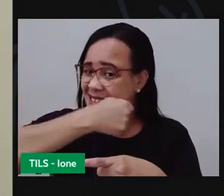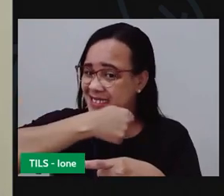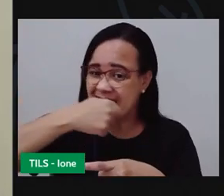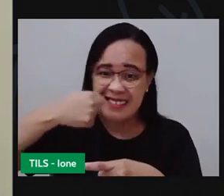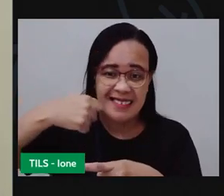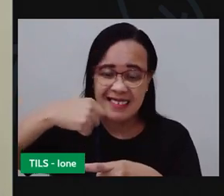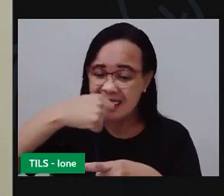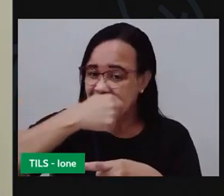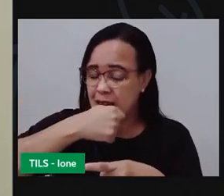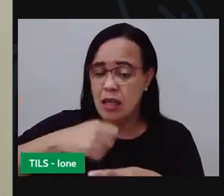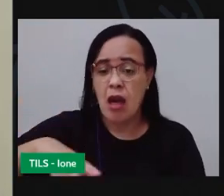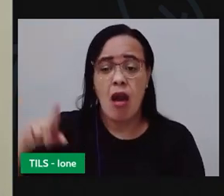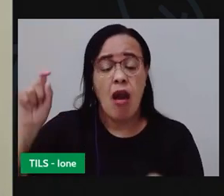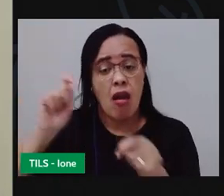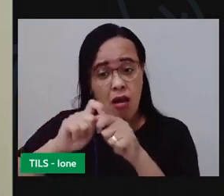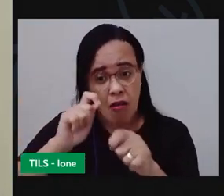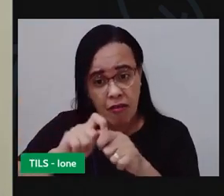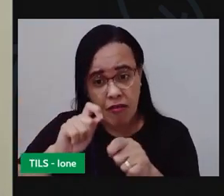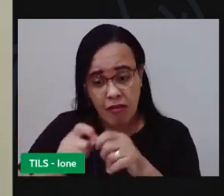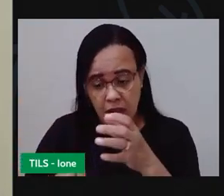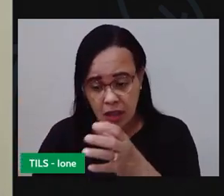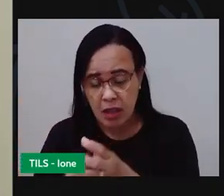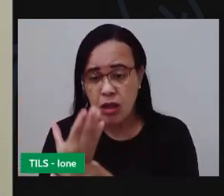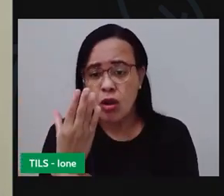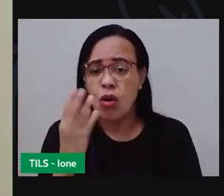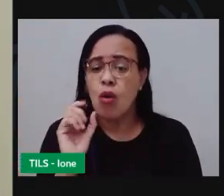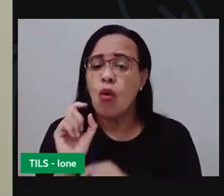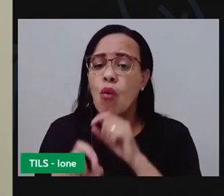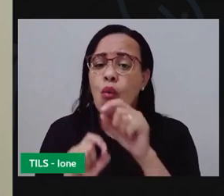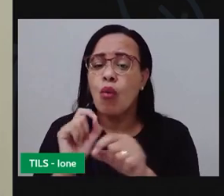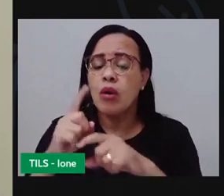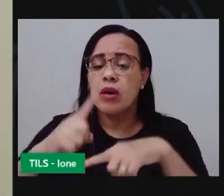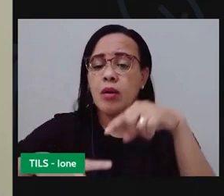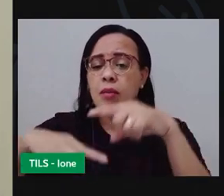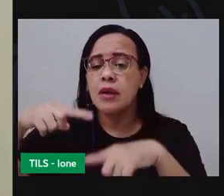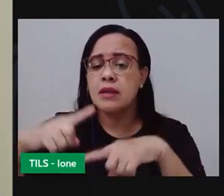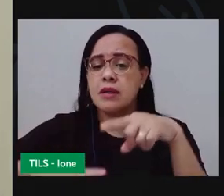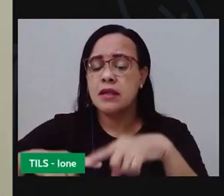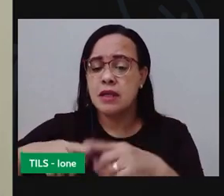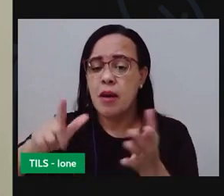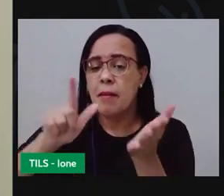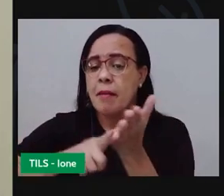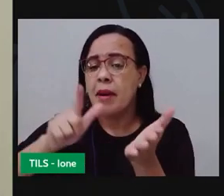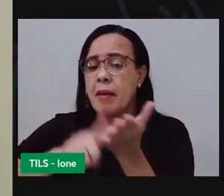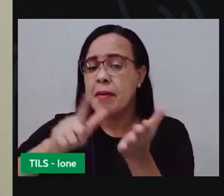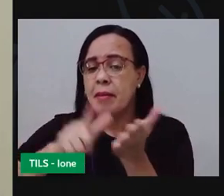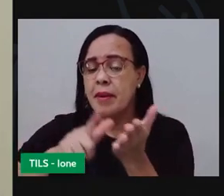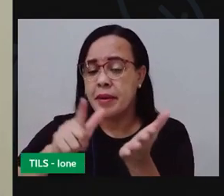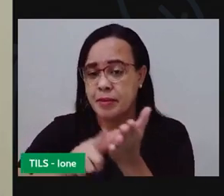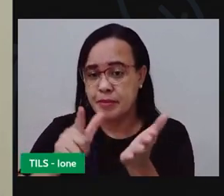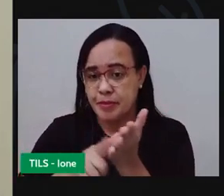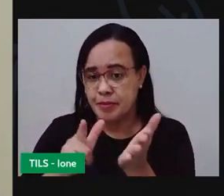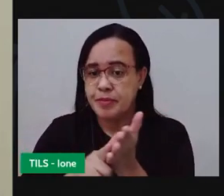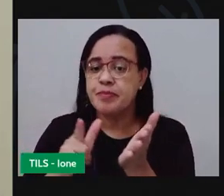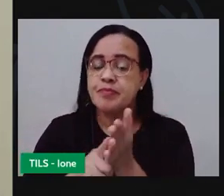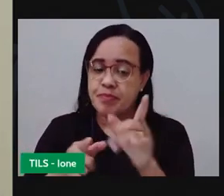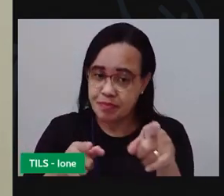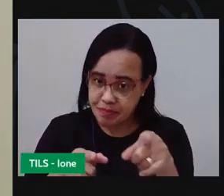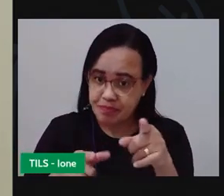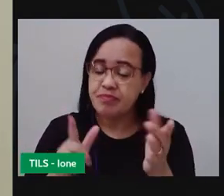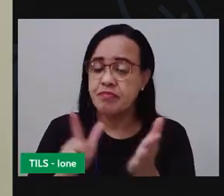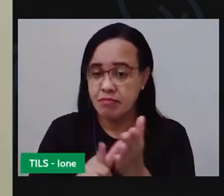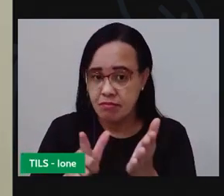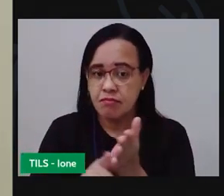de papel, que é um papel mais grossinho, né? A gente vai dizer que